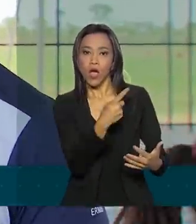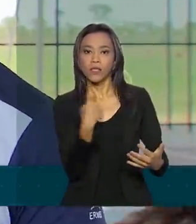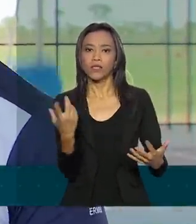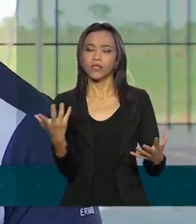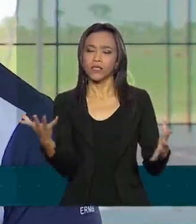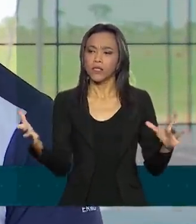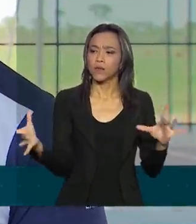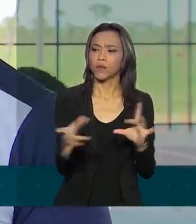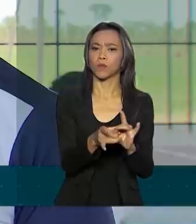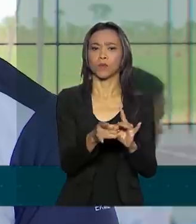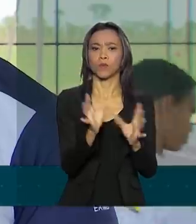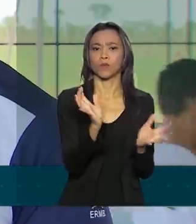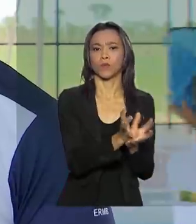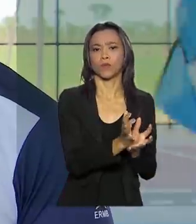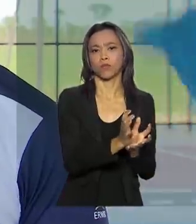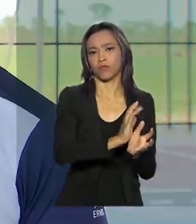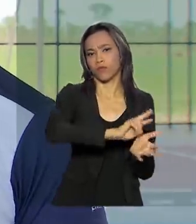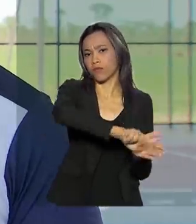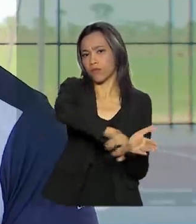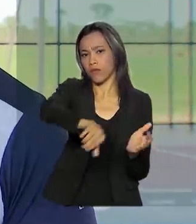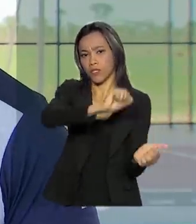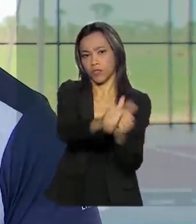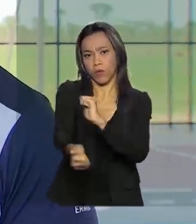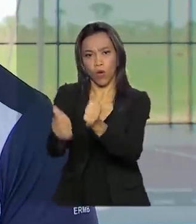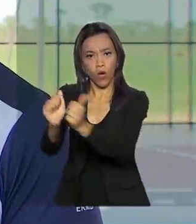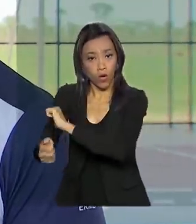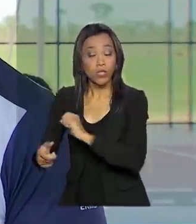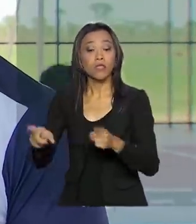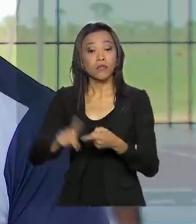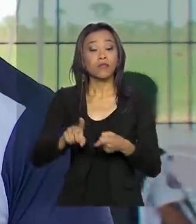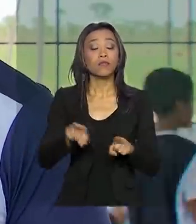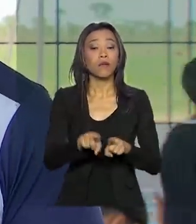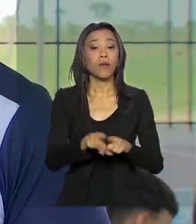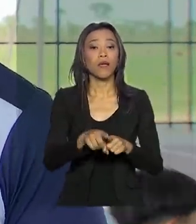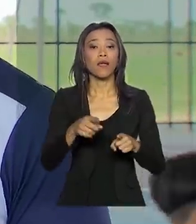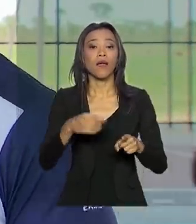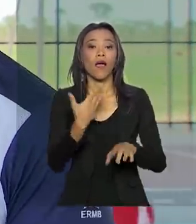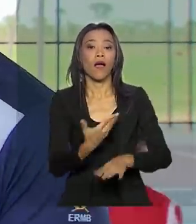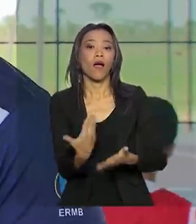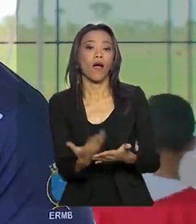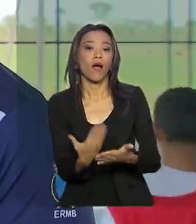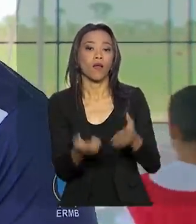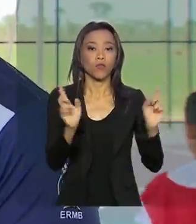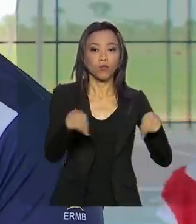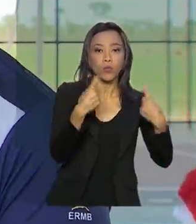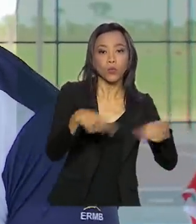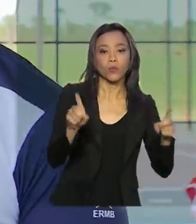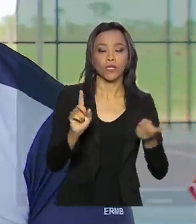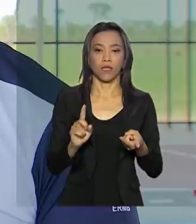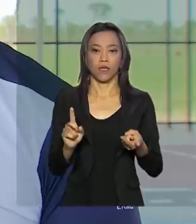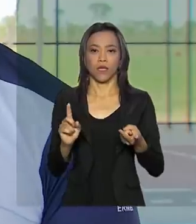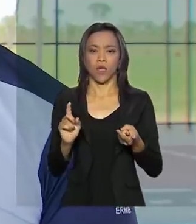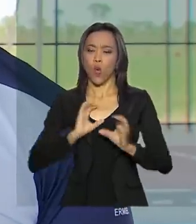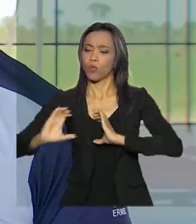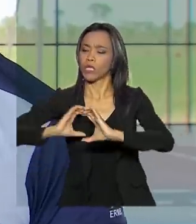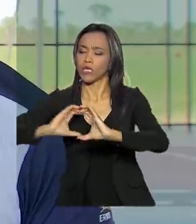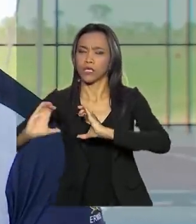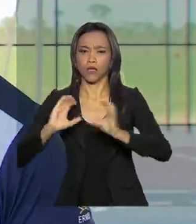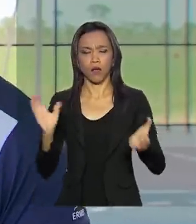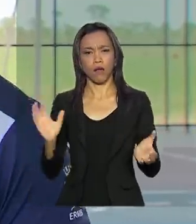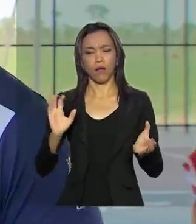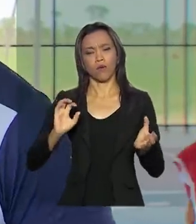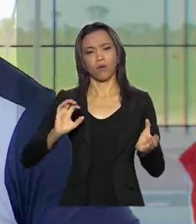desportos. Nós trabalhamos também a aula de música com as crianças, expressividade, comunicação, tudo